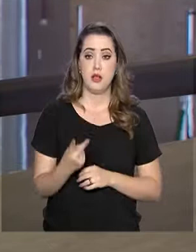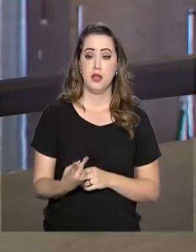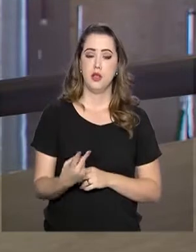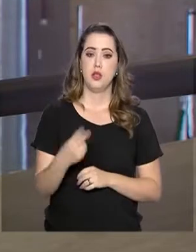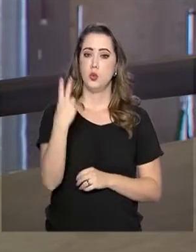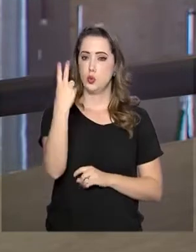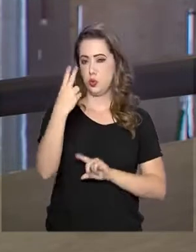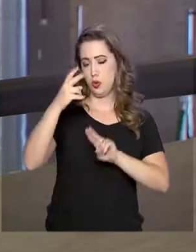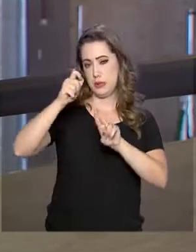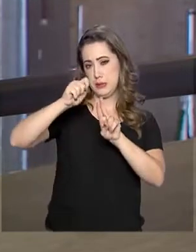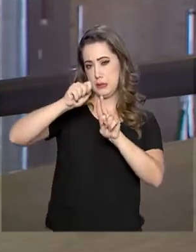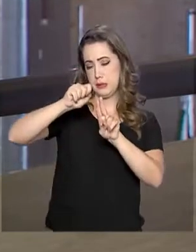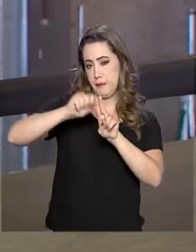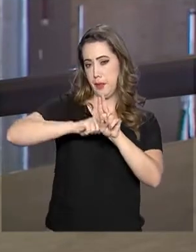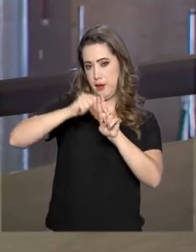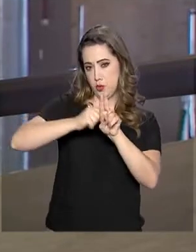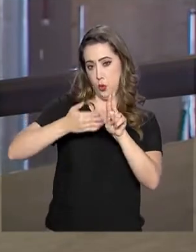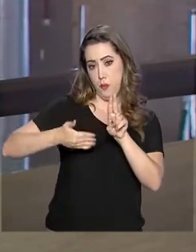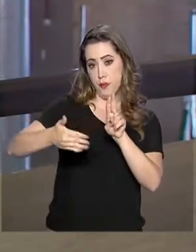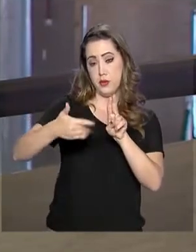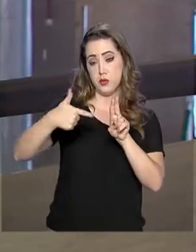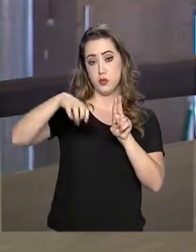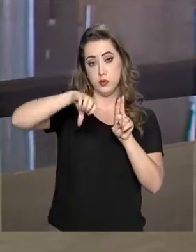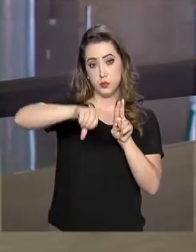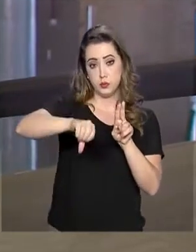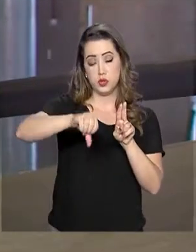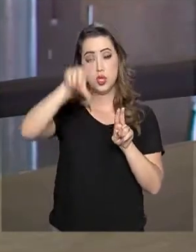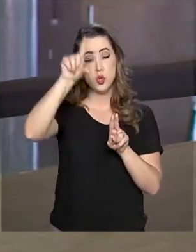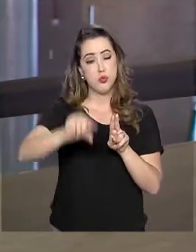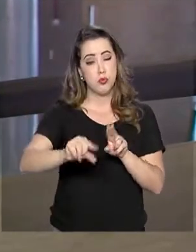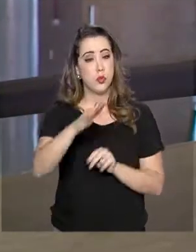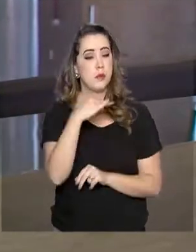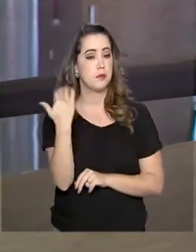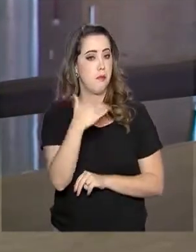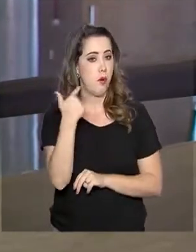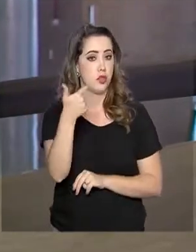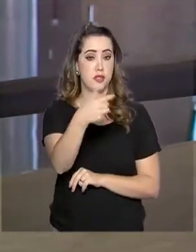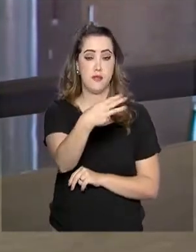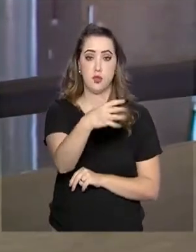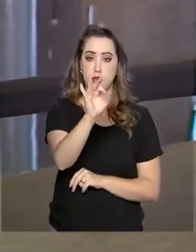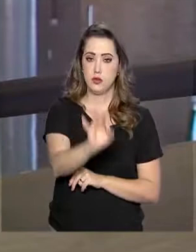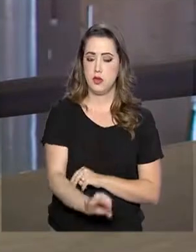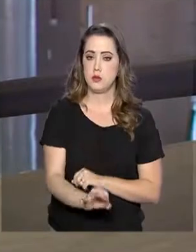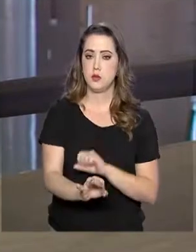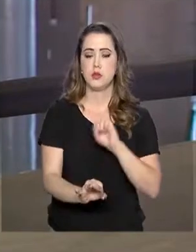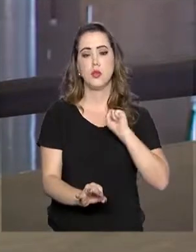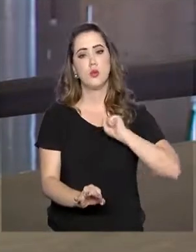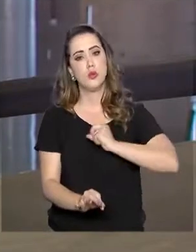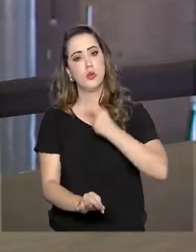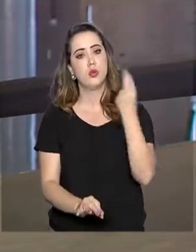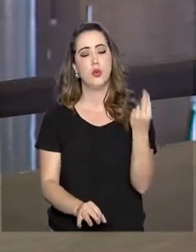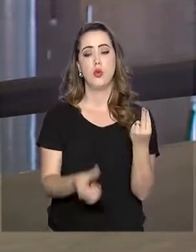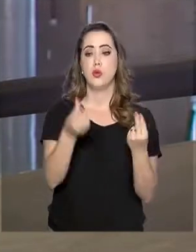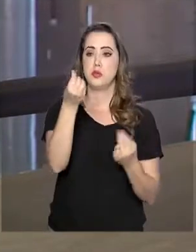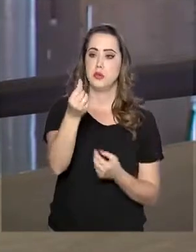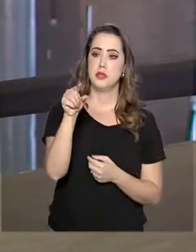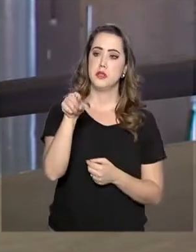a queda no número de homicídios registrada foi de 23% ou 6